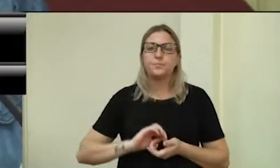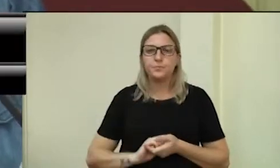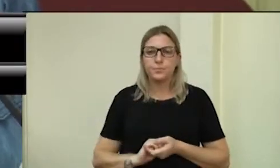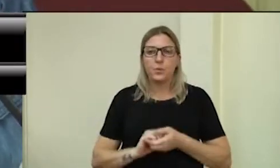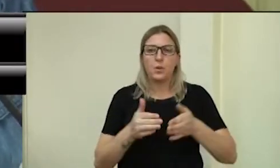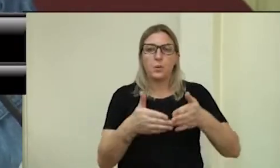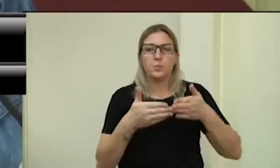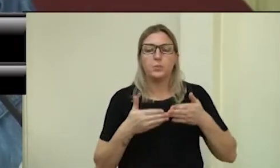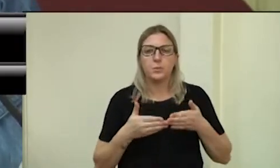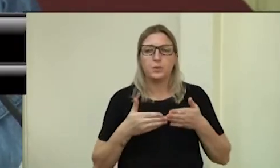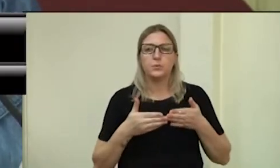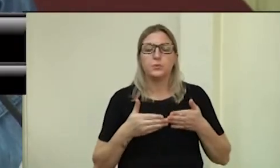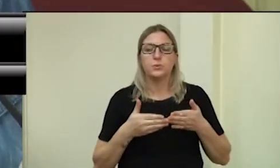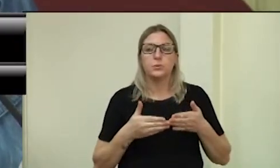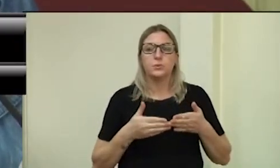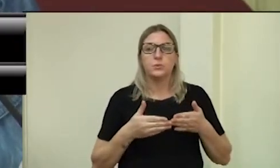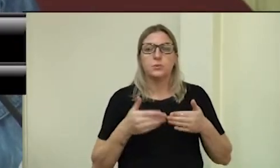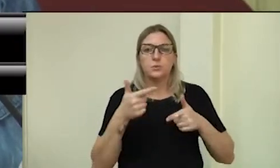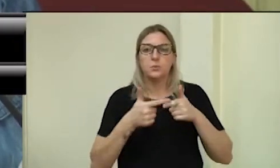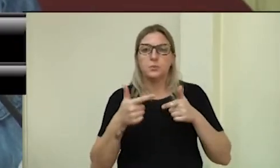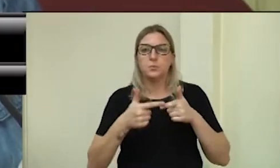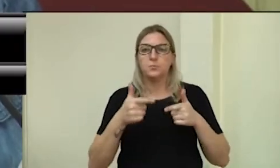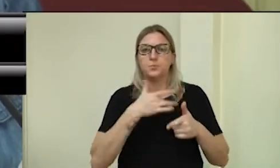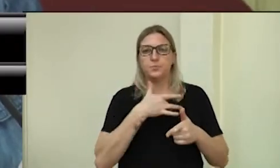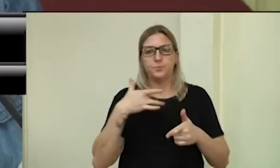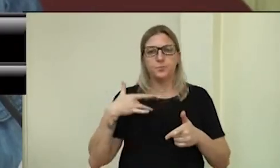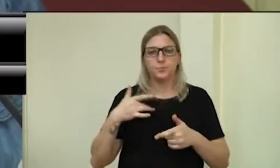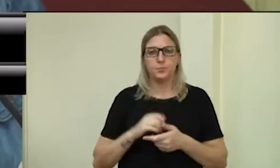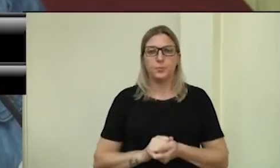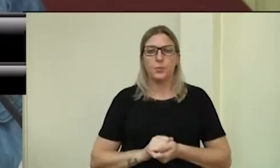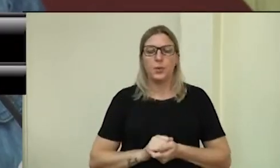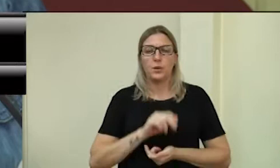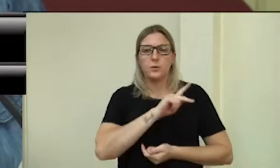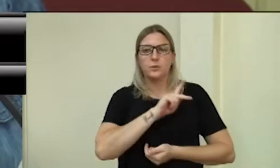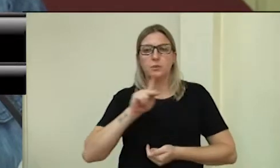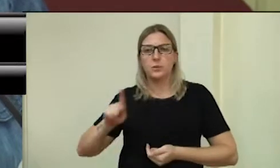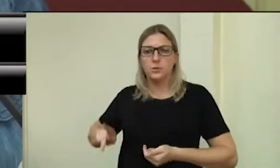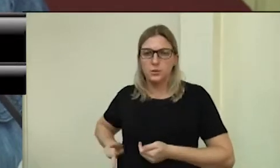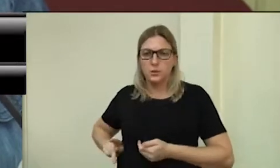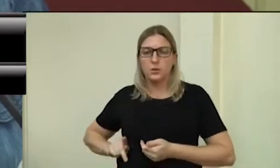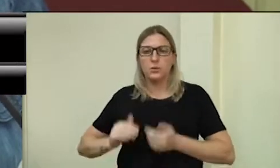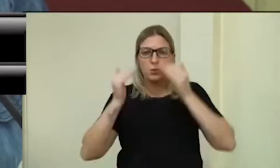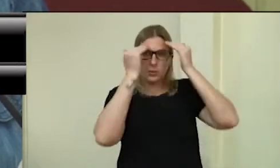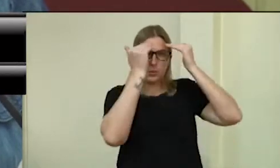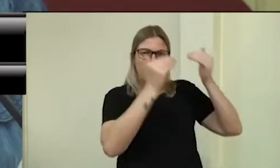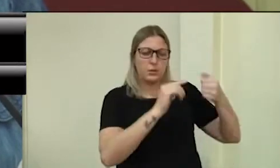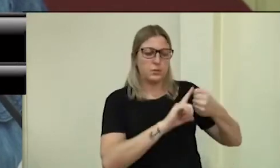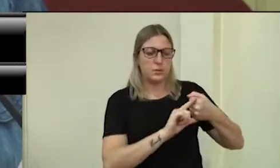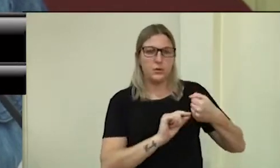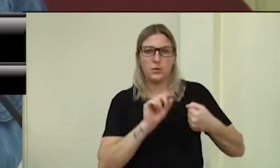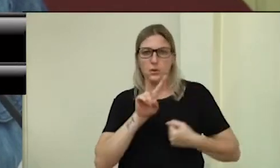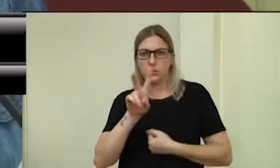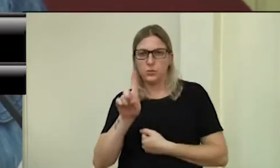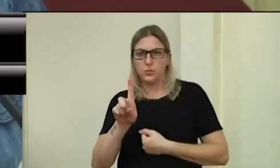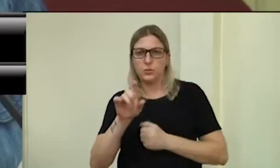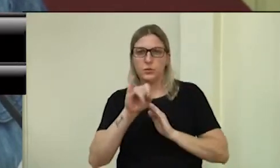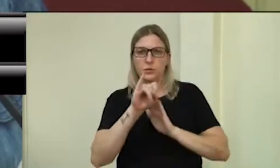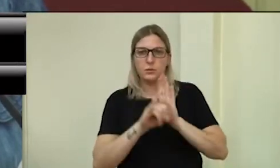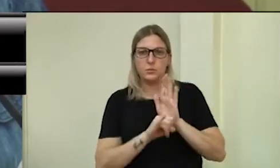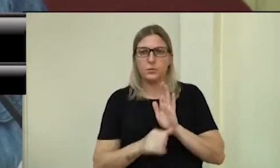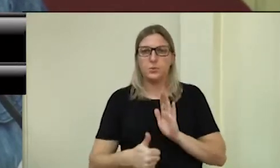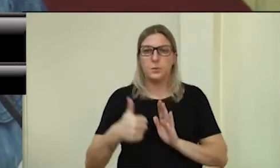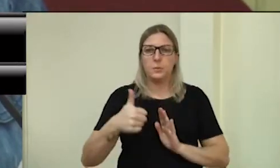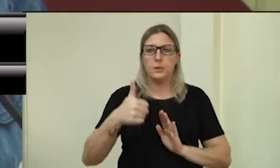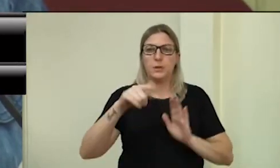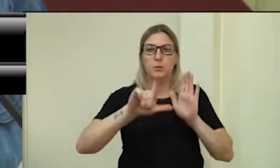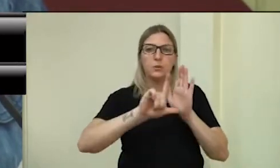Pedido de licença por motivo de saúde. Senhora Presidente, com base no artigo 21, inciso 1º da